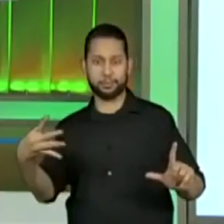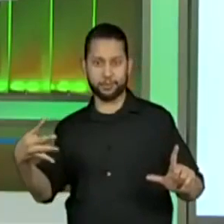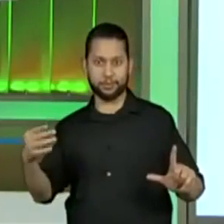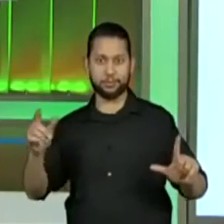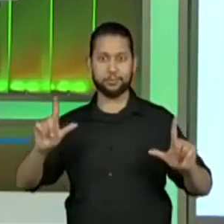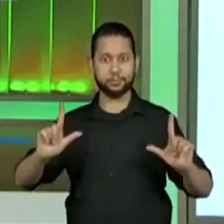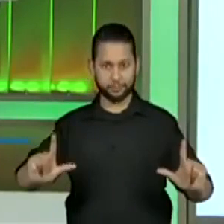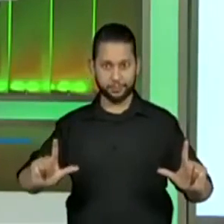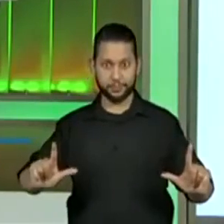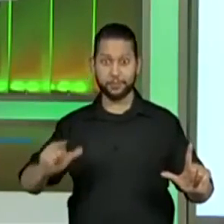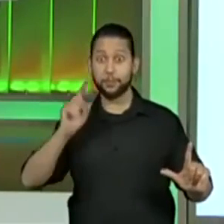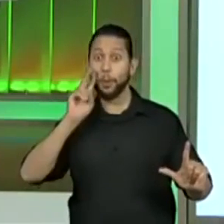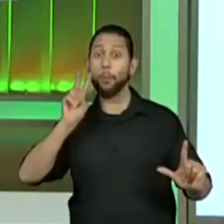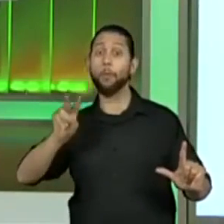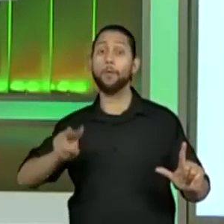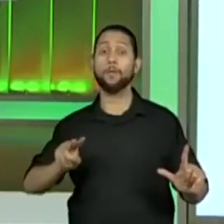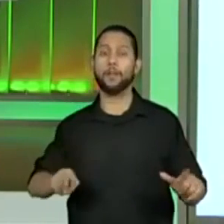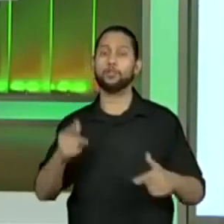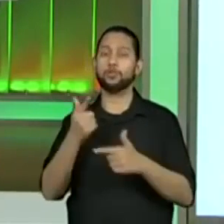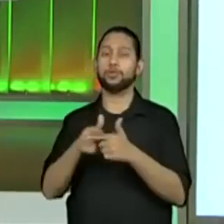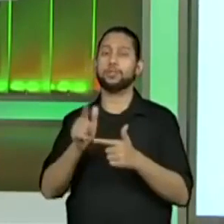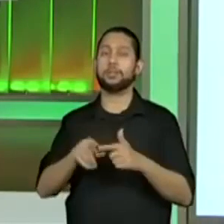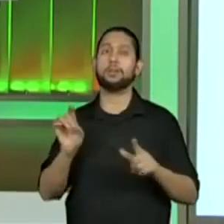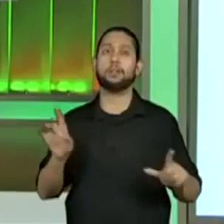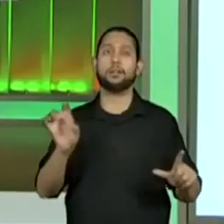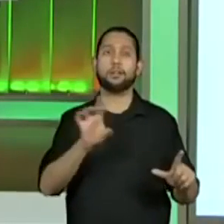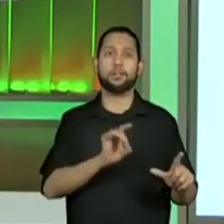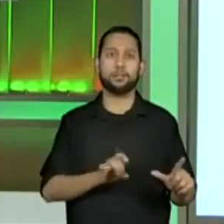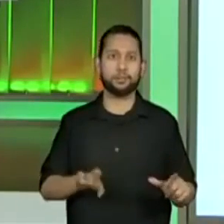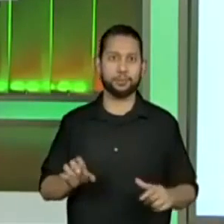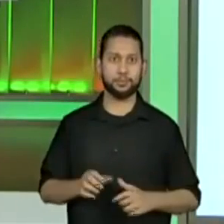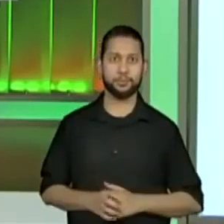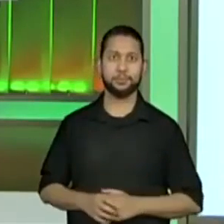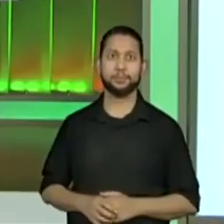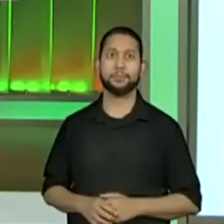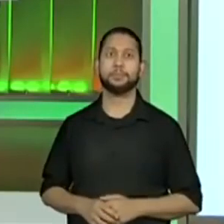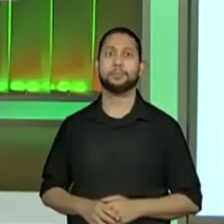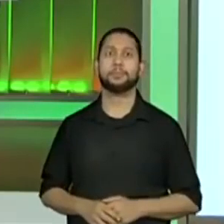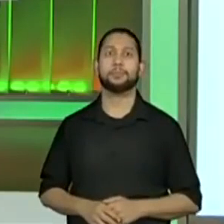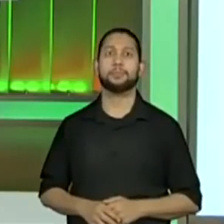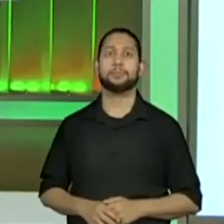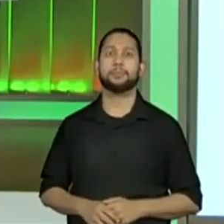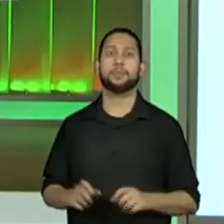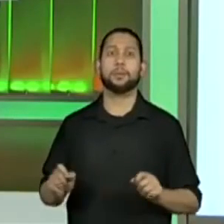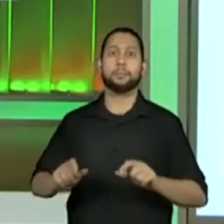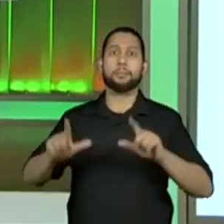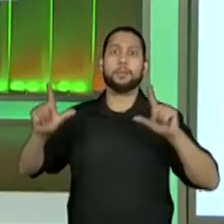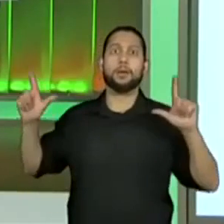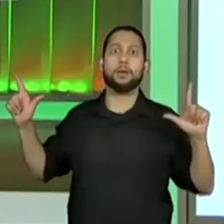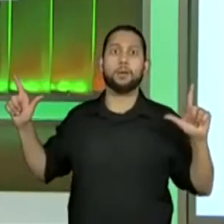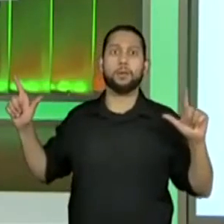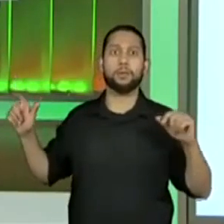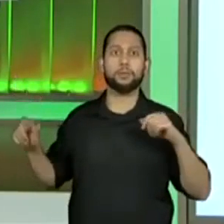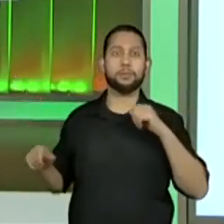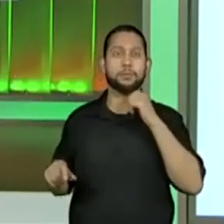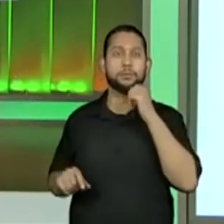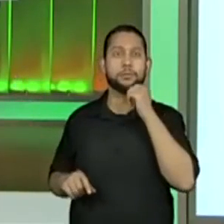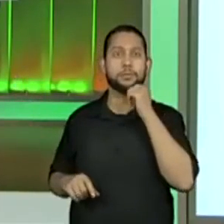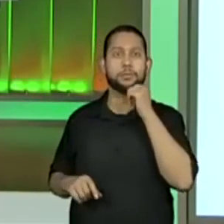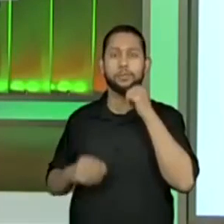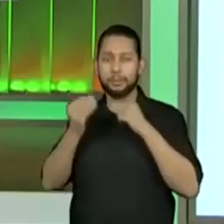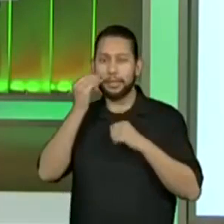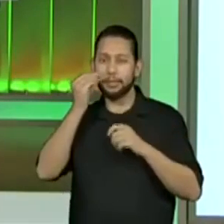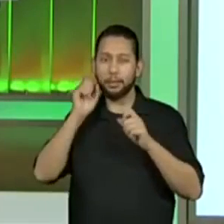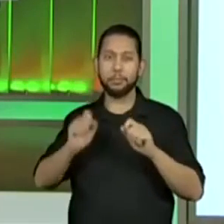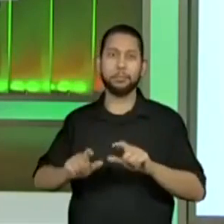tela, que a gente vai vê-la na tela seguinte, um pouco maior. Na verdade, são os mesmos números,